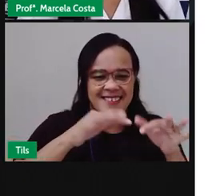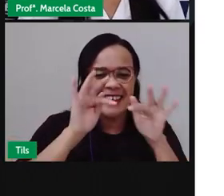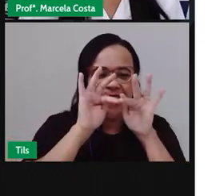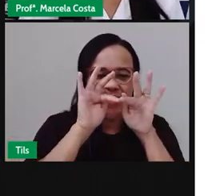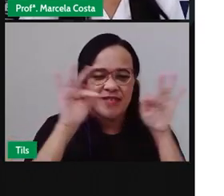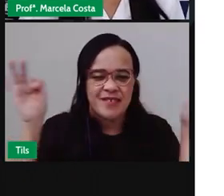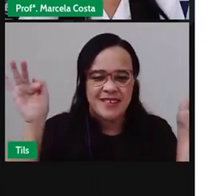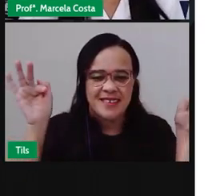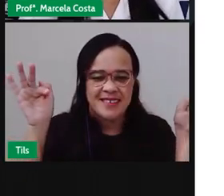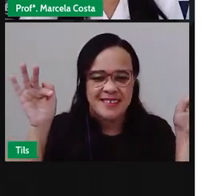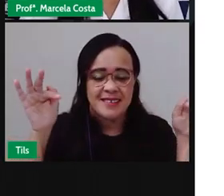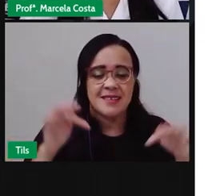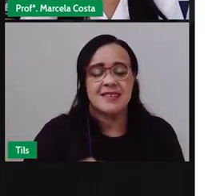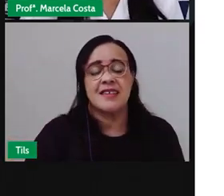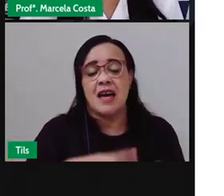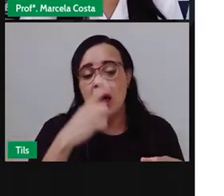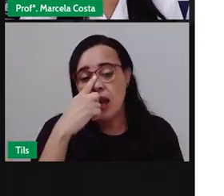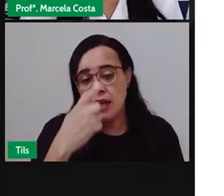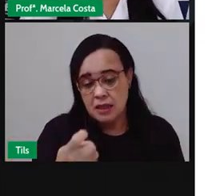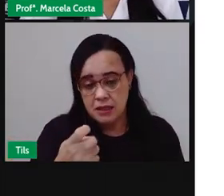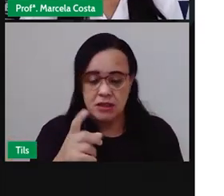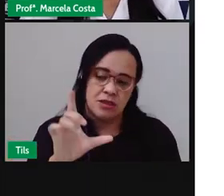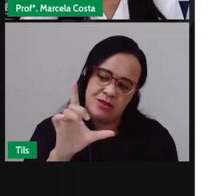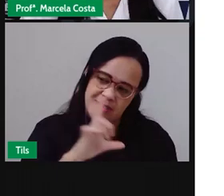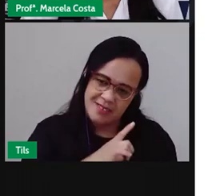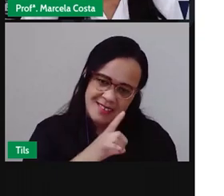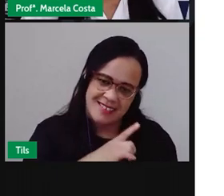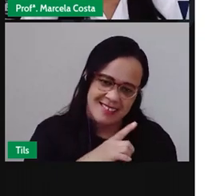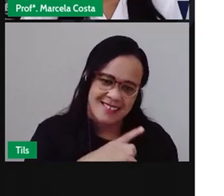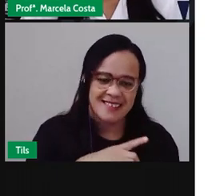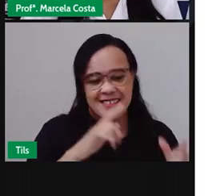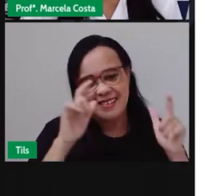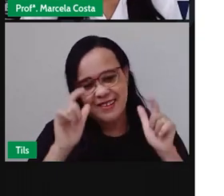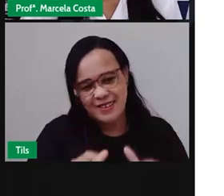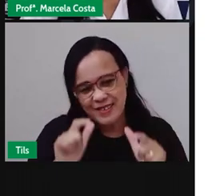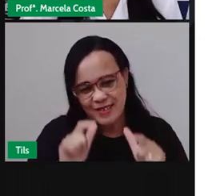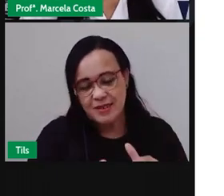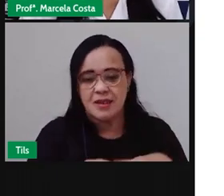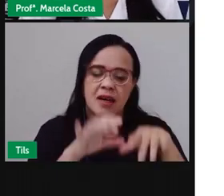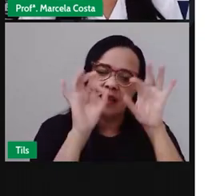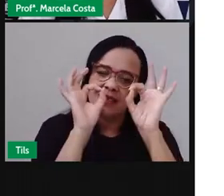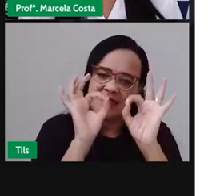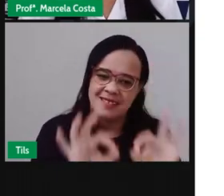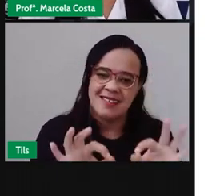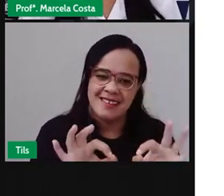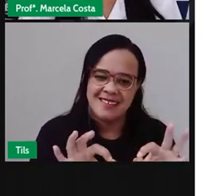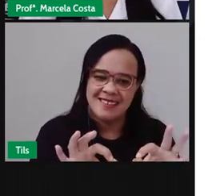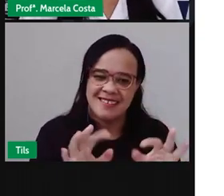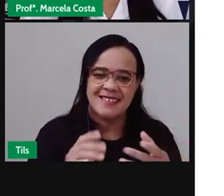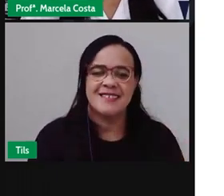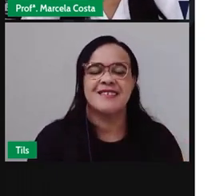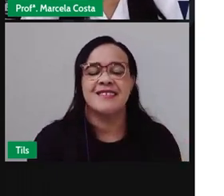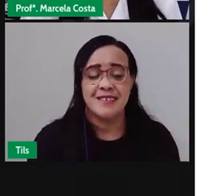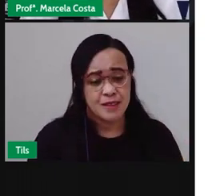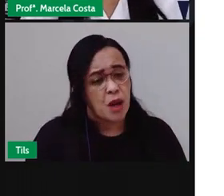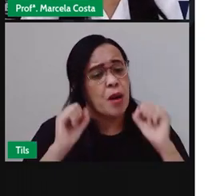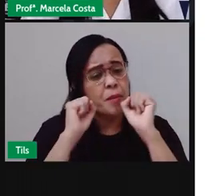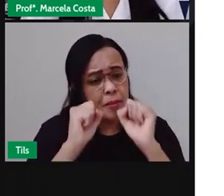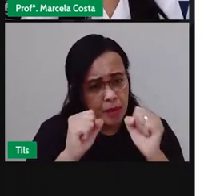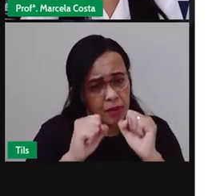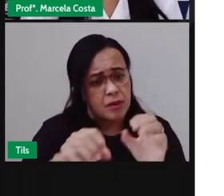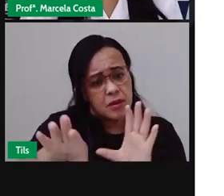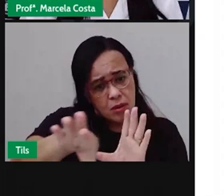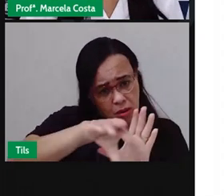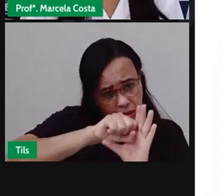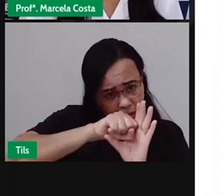lixo tem lugar certo pode copiar essa frase aí no